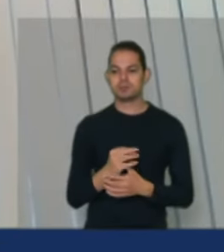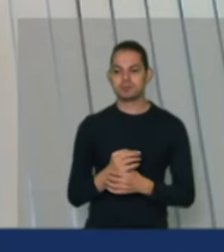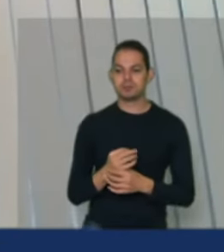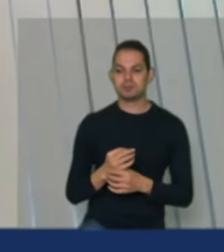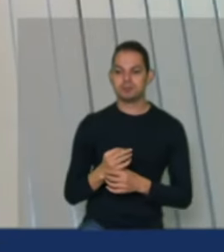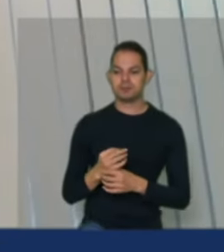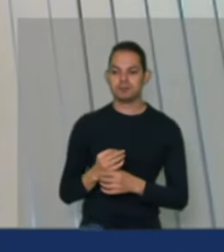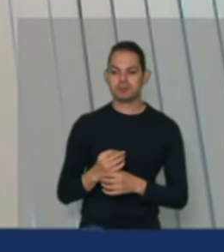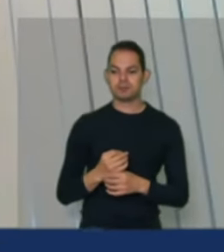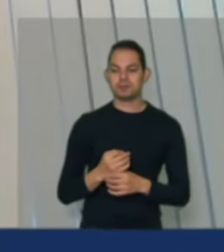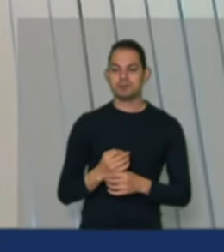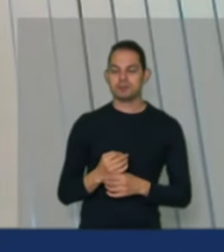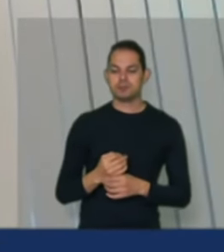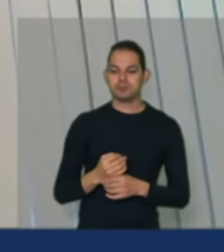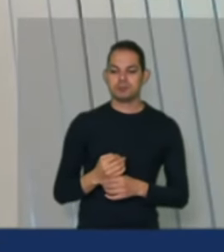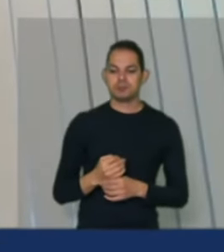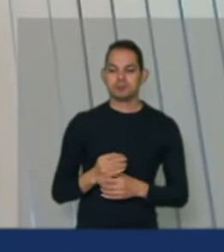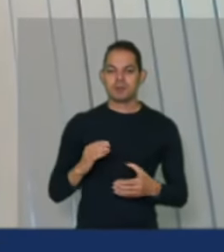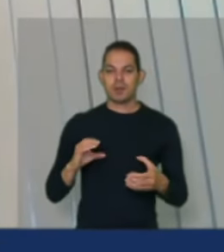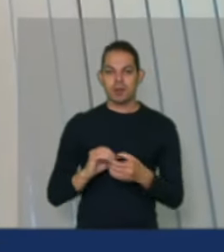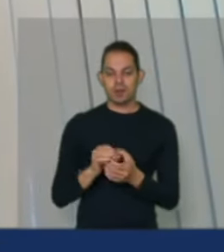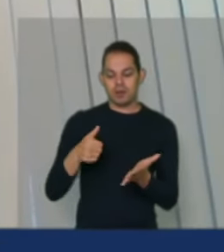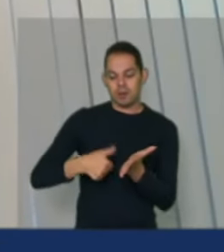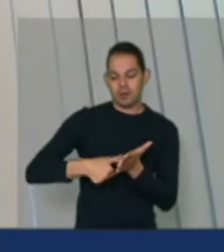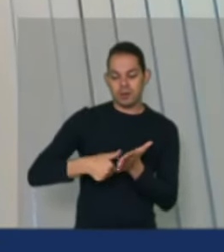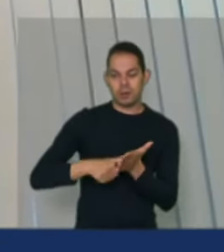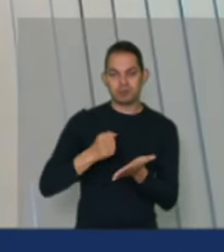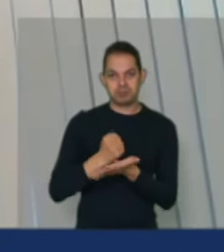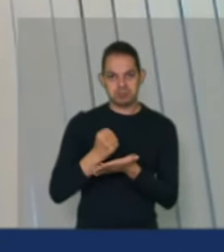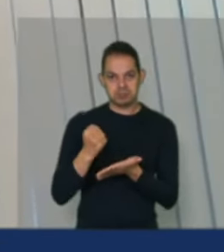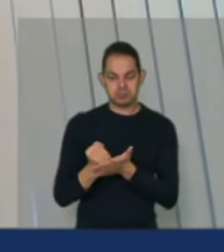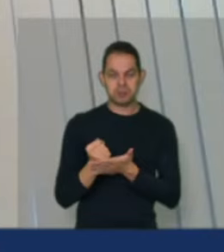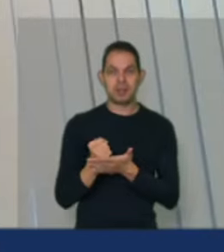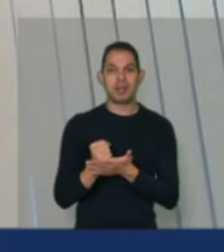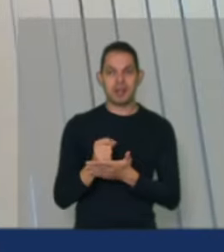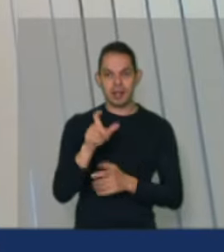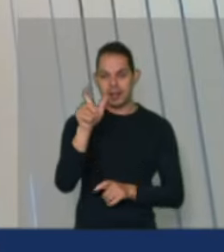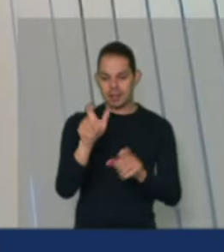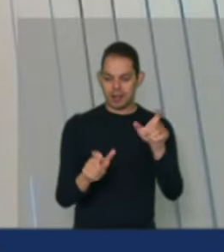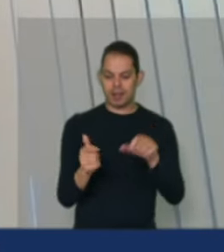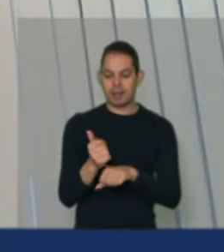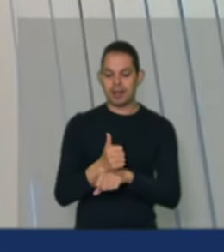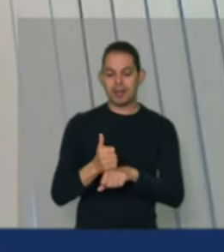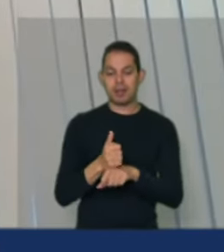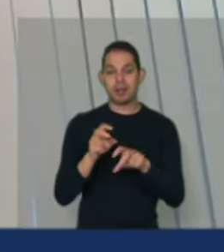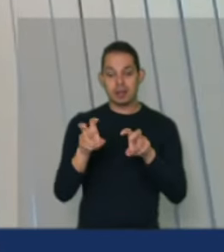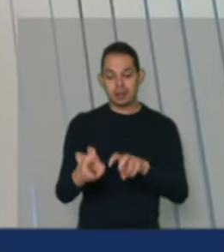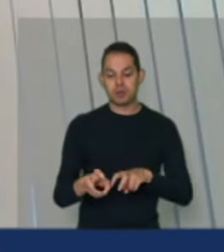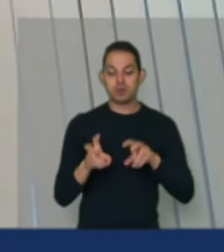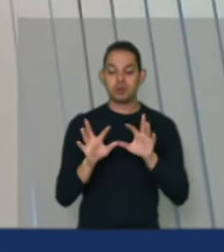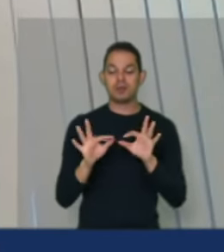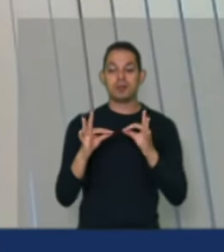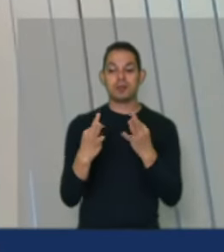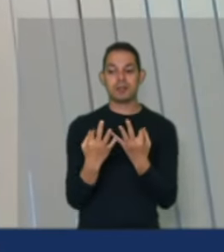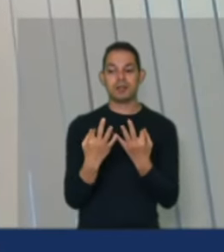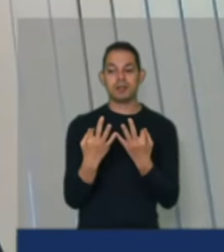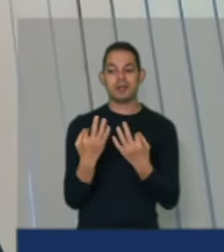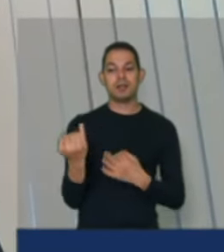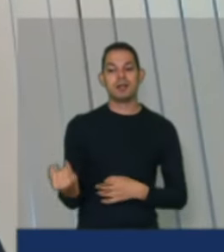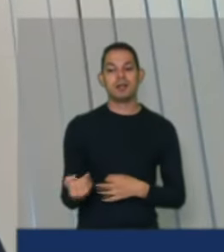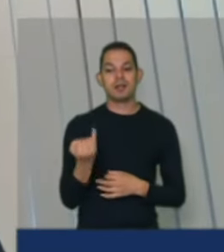cooperados das cooperativas agropecuárias brasileiros são agricultores familiares ou seja a relevância para o